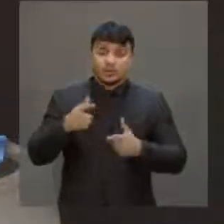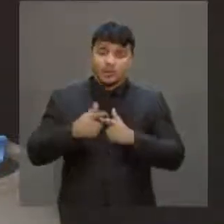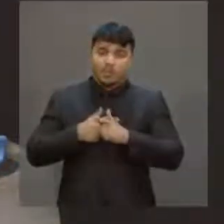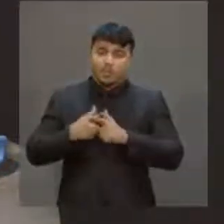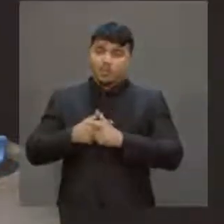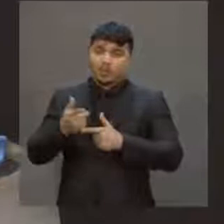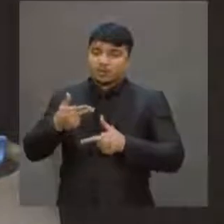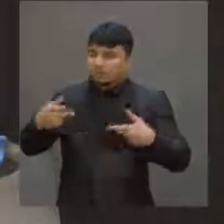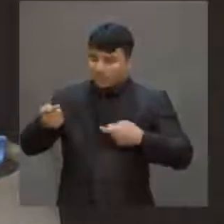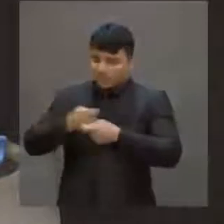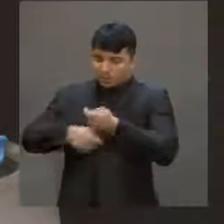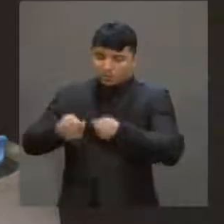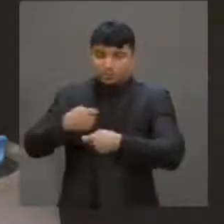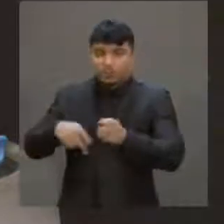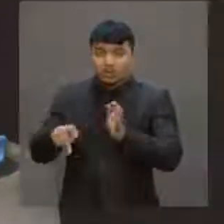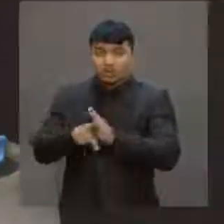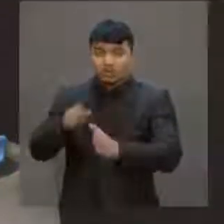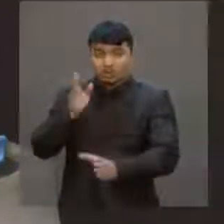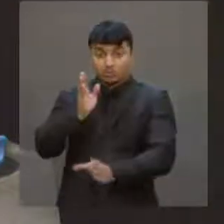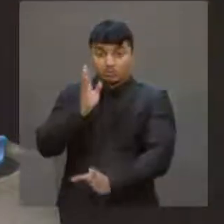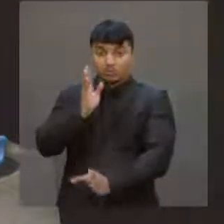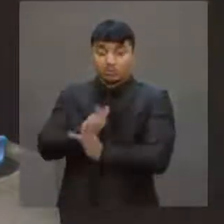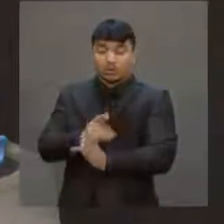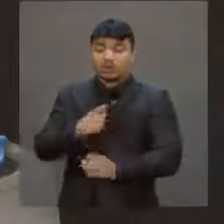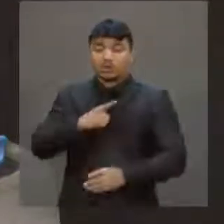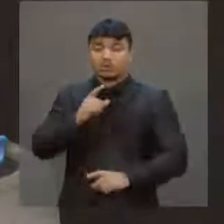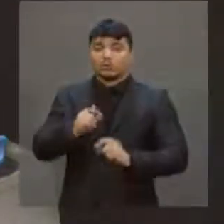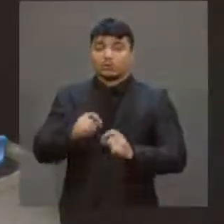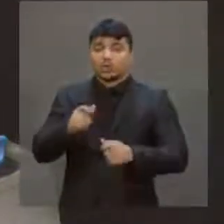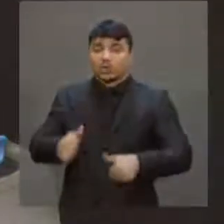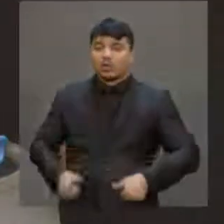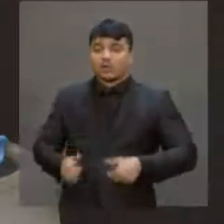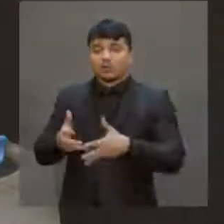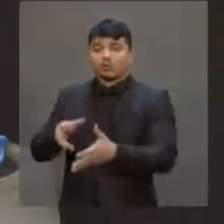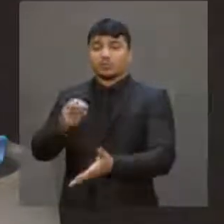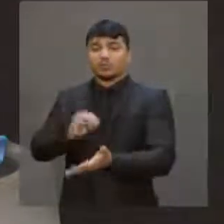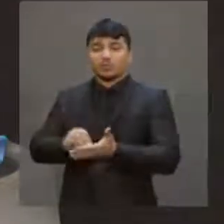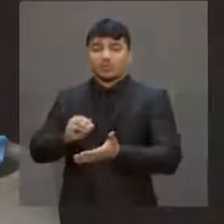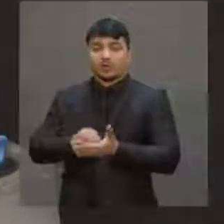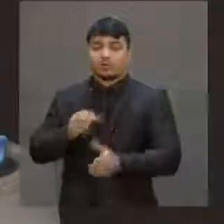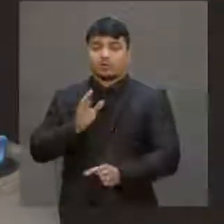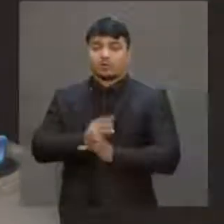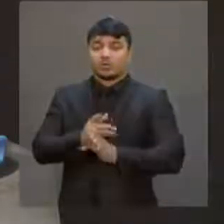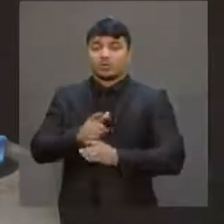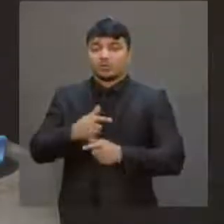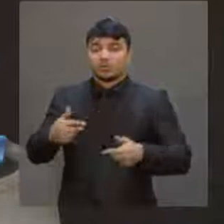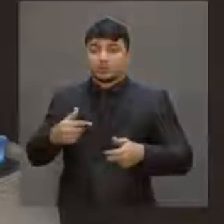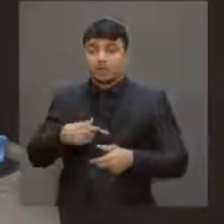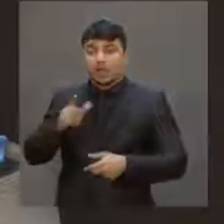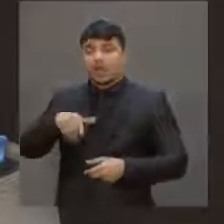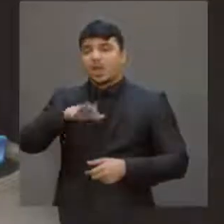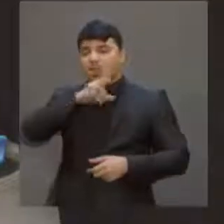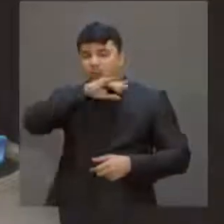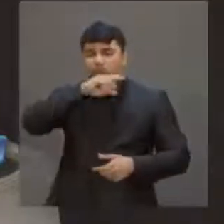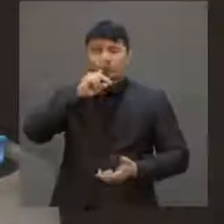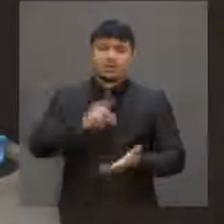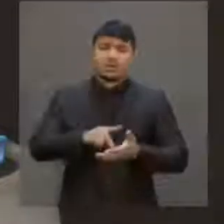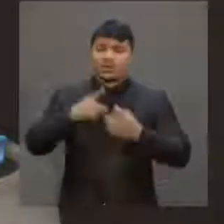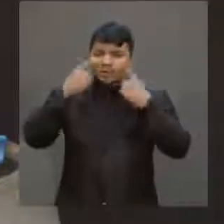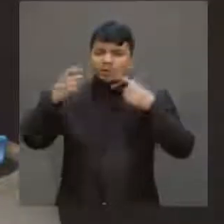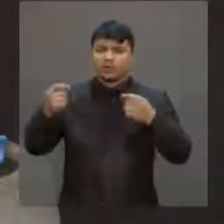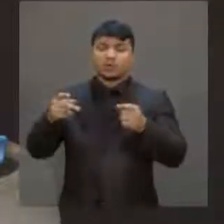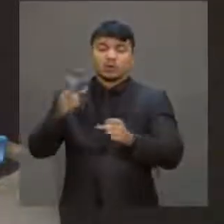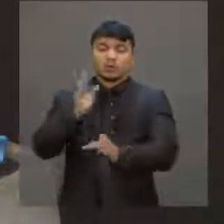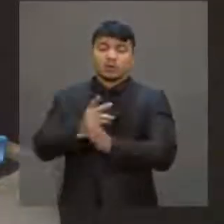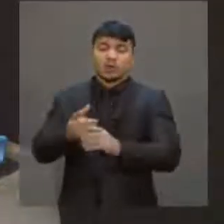de falta de atividade econômica era, sobretudo, por falta de investimento, em razão da excessiva, brutal e violenta